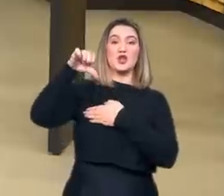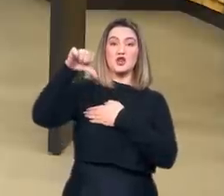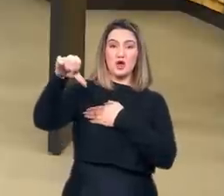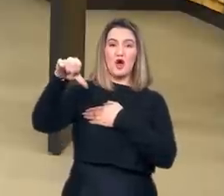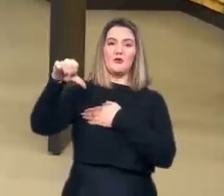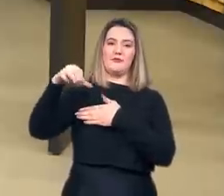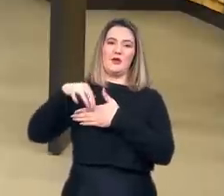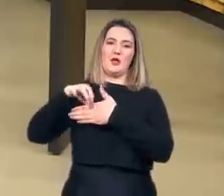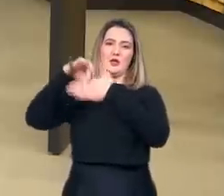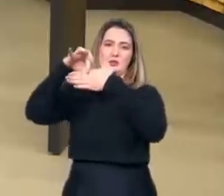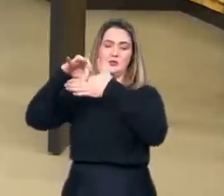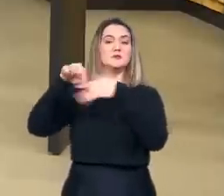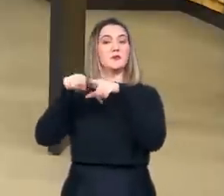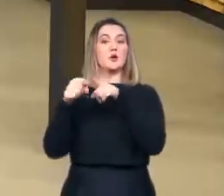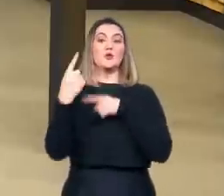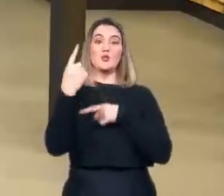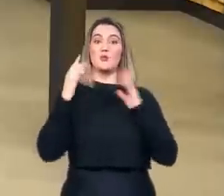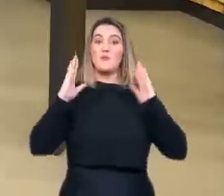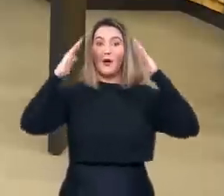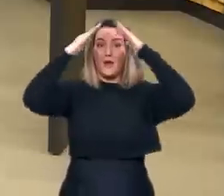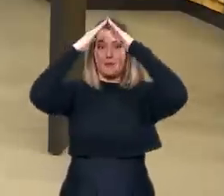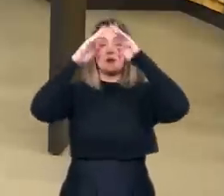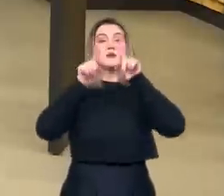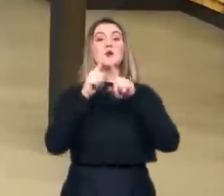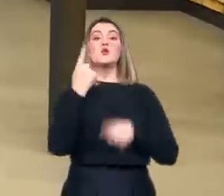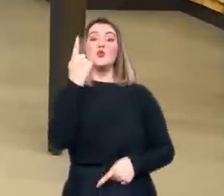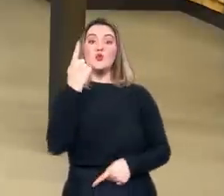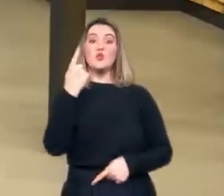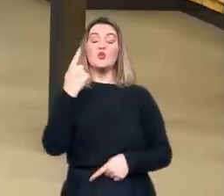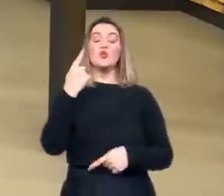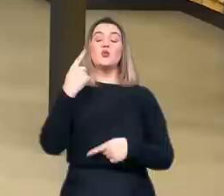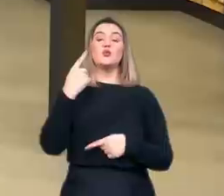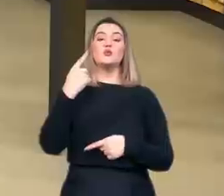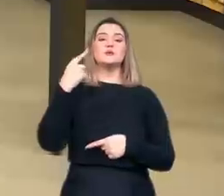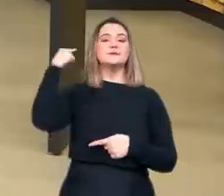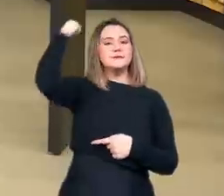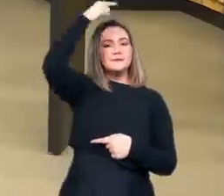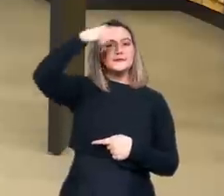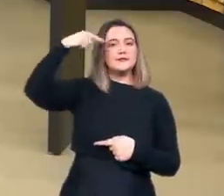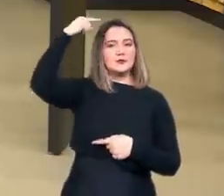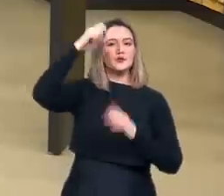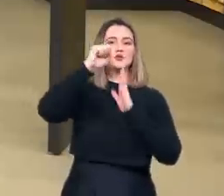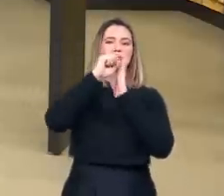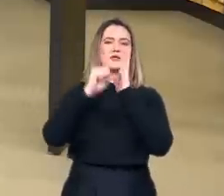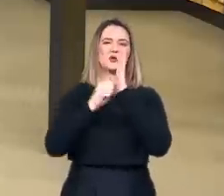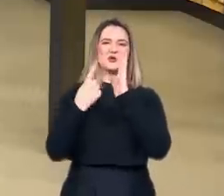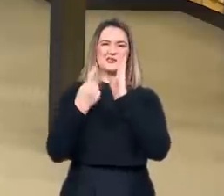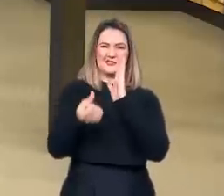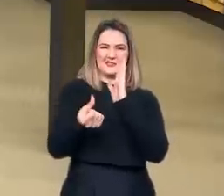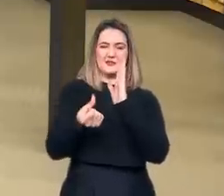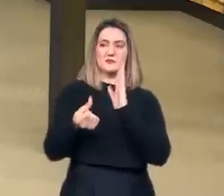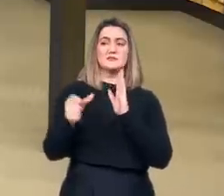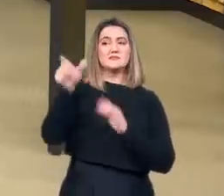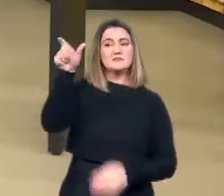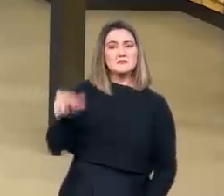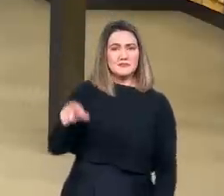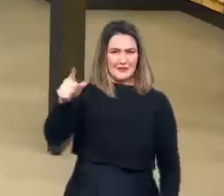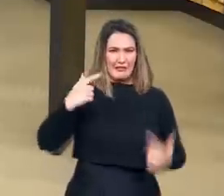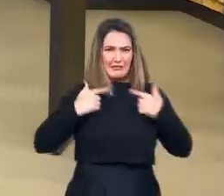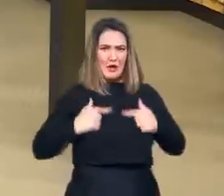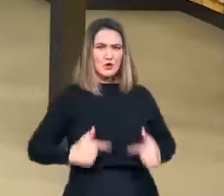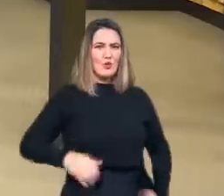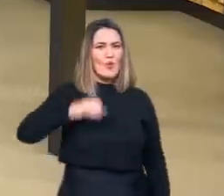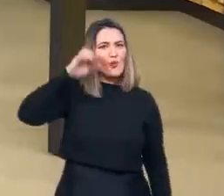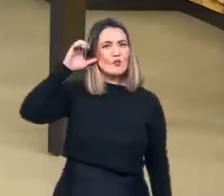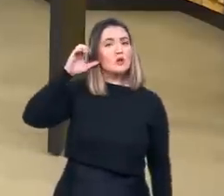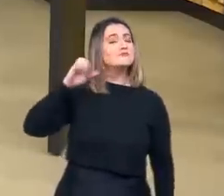e pelo menos um papa, além de um santo que foi canonizado no século XVI. Ou seja, ele não era em nada neutro em